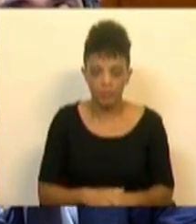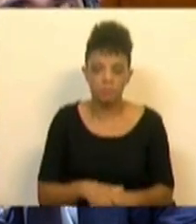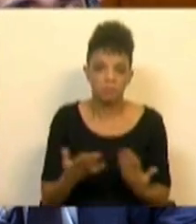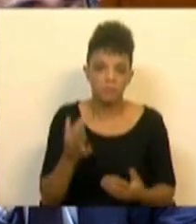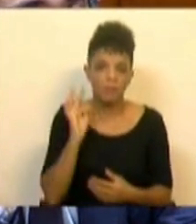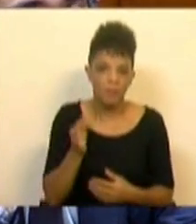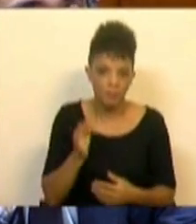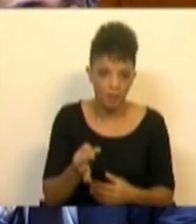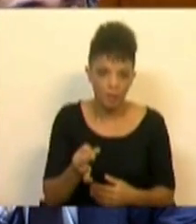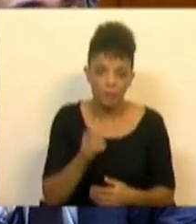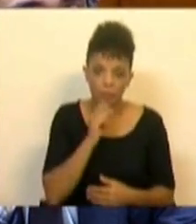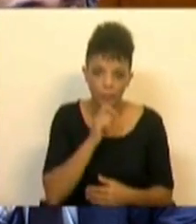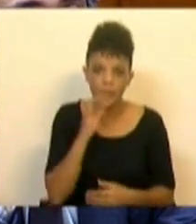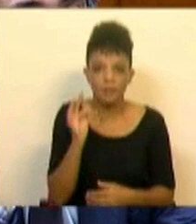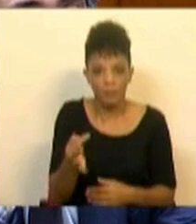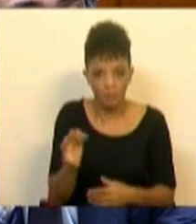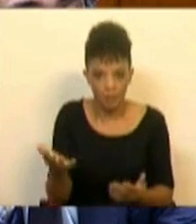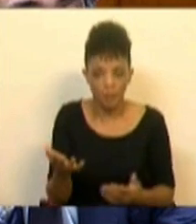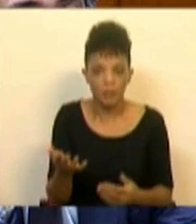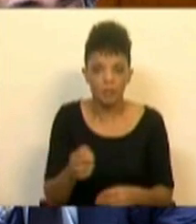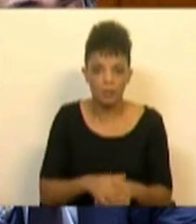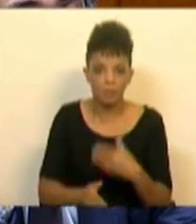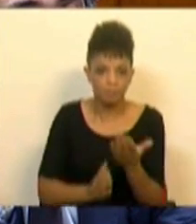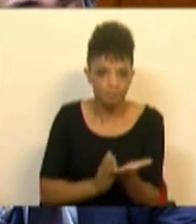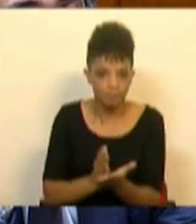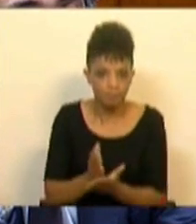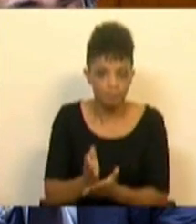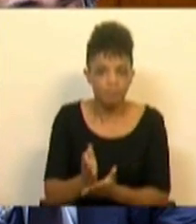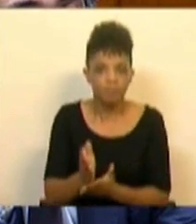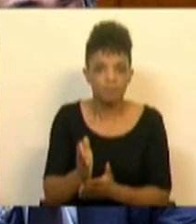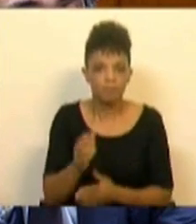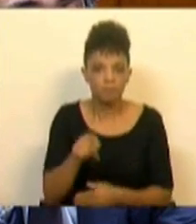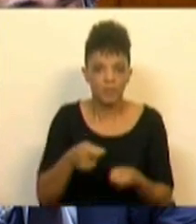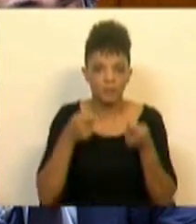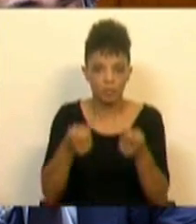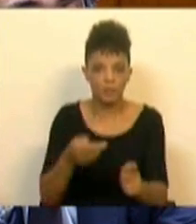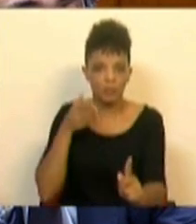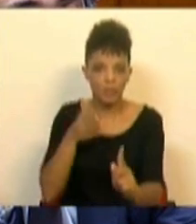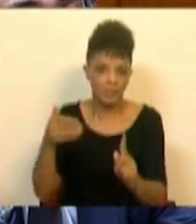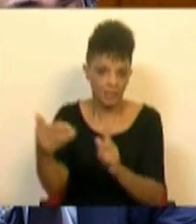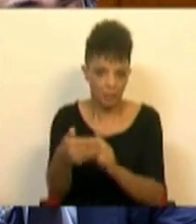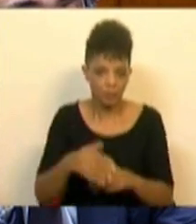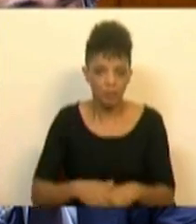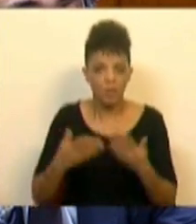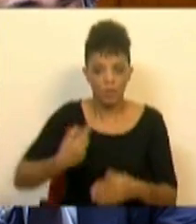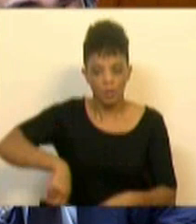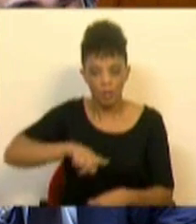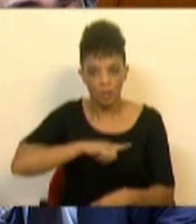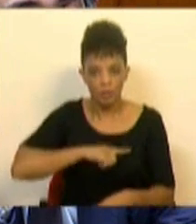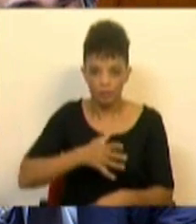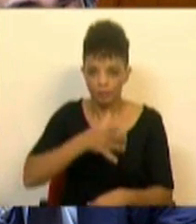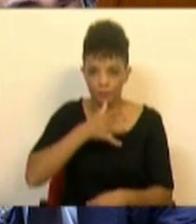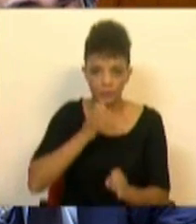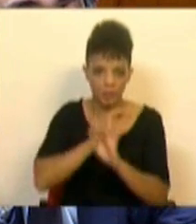justificar-se manter-se essa dimensão do investimento indireto. Agora, nós temos sido muito